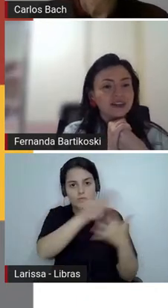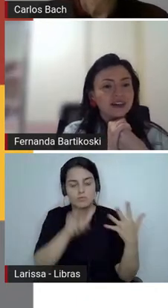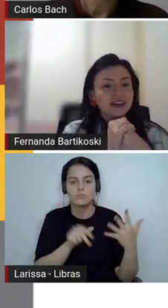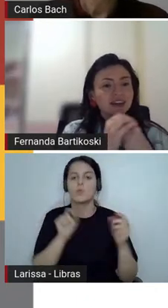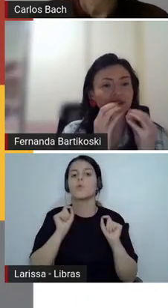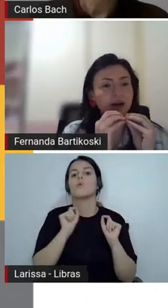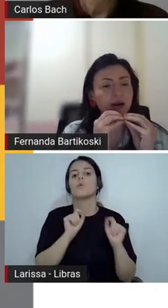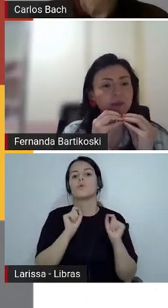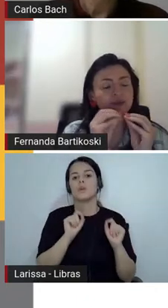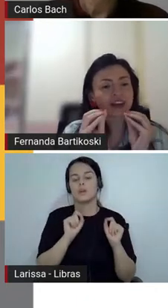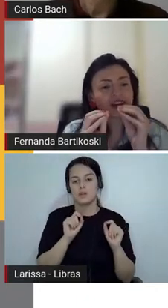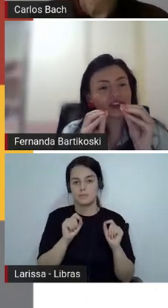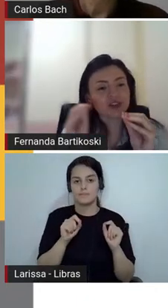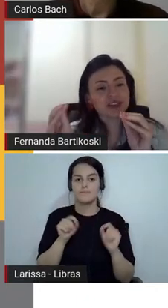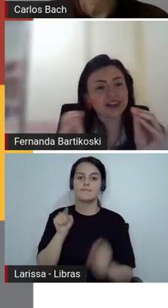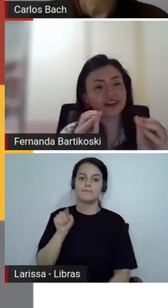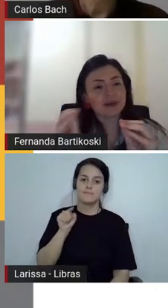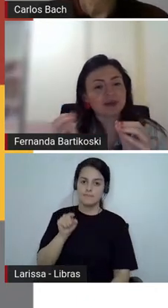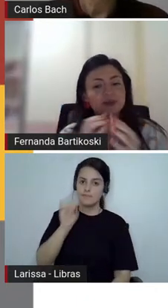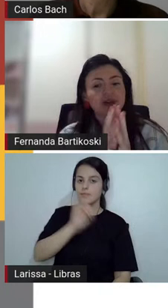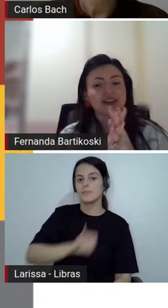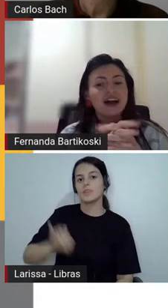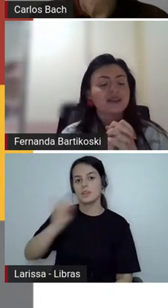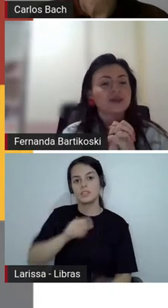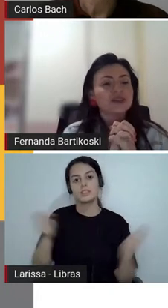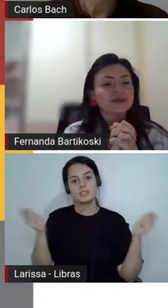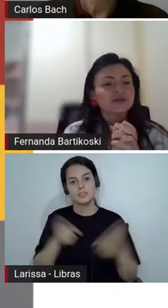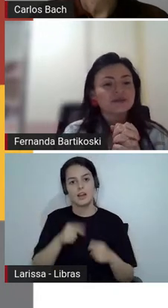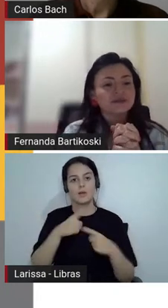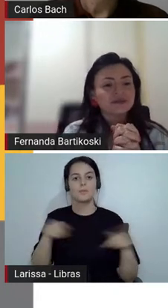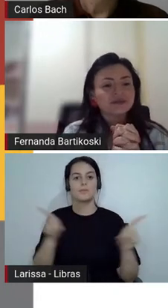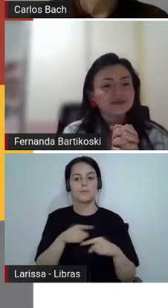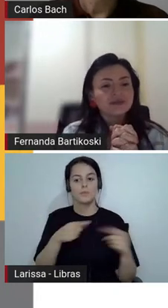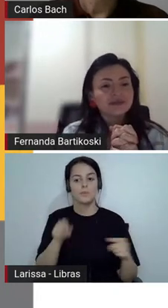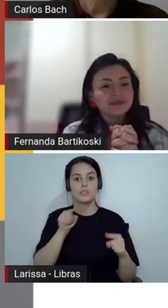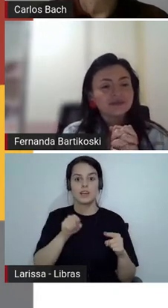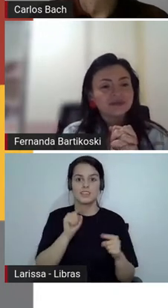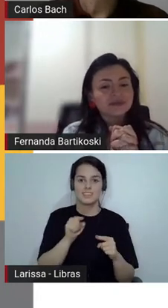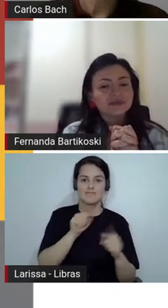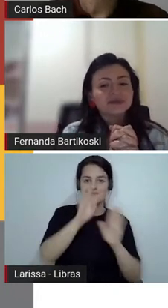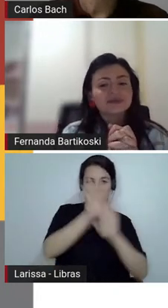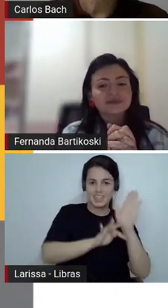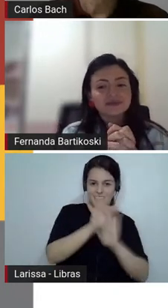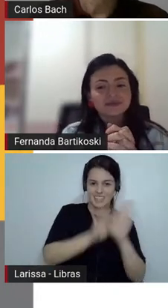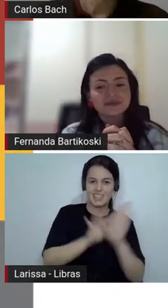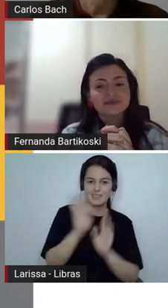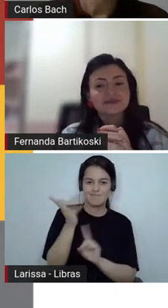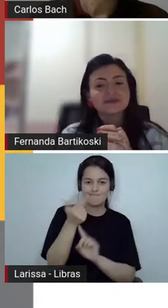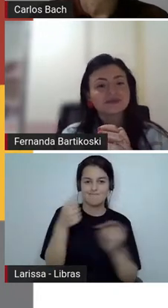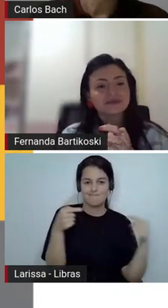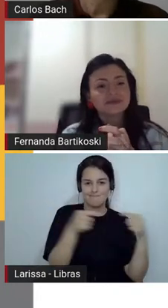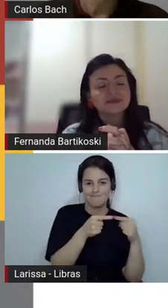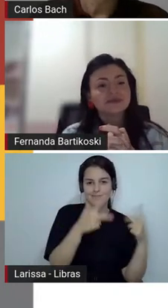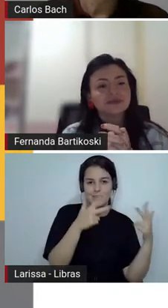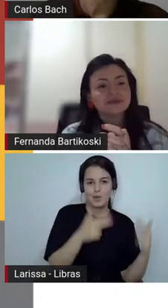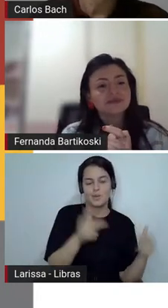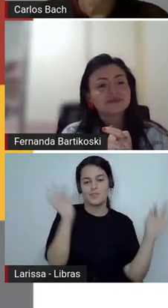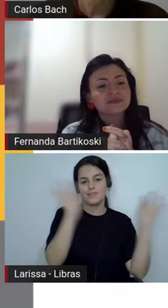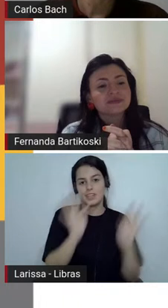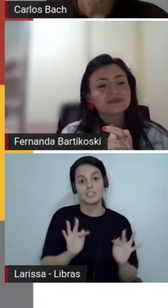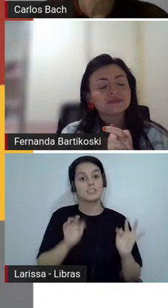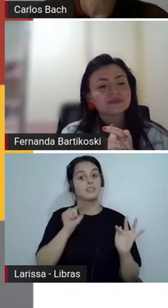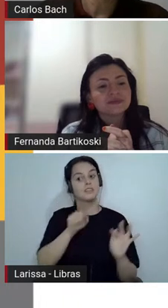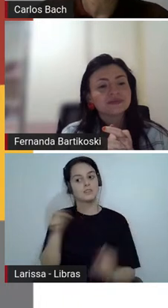feliz então é uma música que a gente consegue olhar para os dois lados e aí a gente está instigando né Fernanda que eles